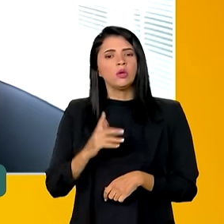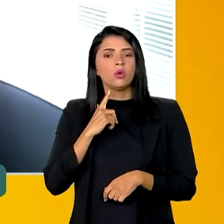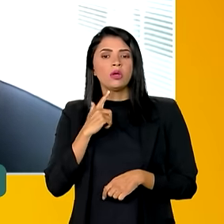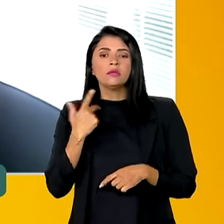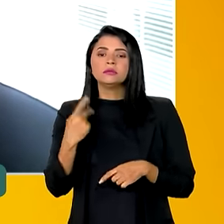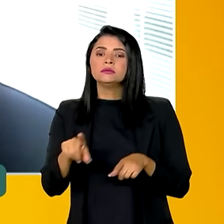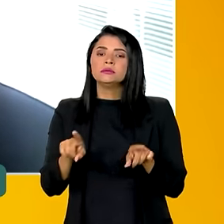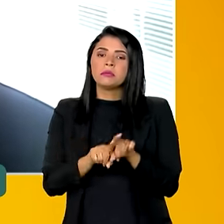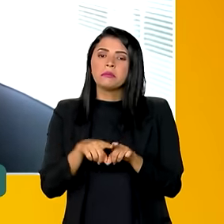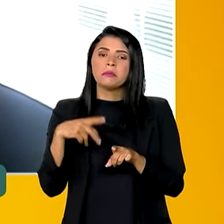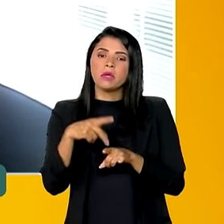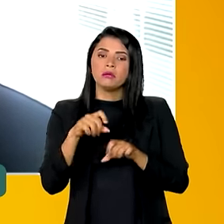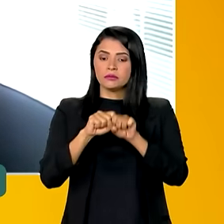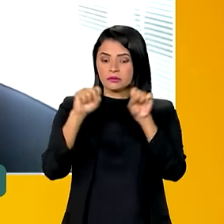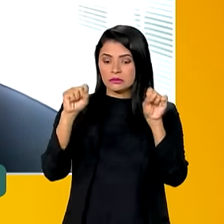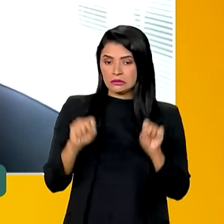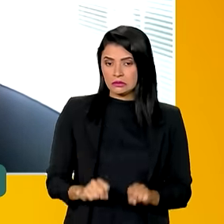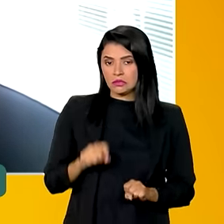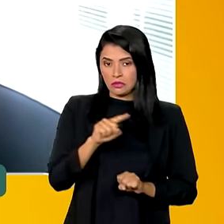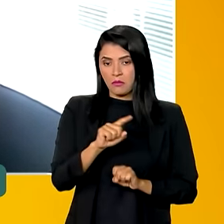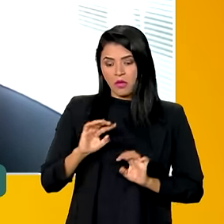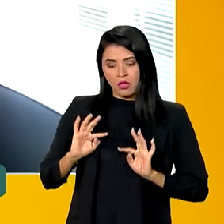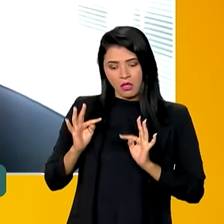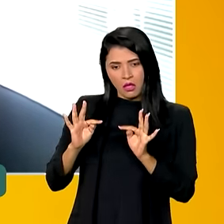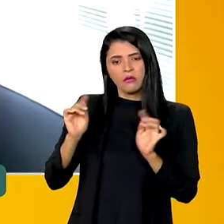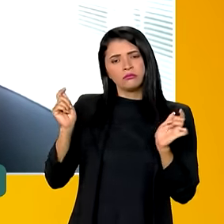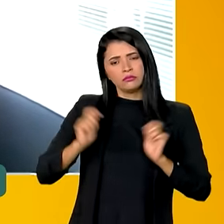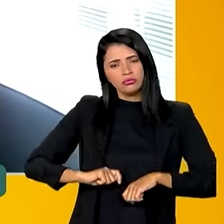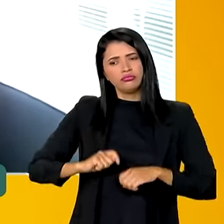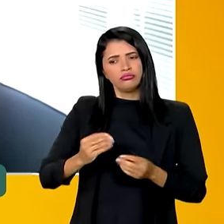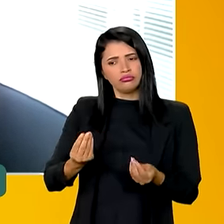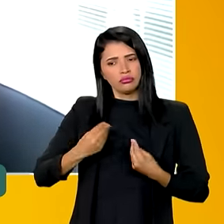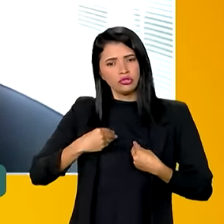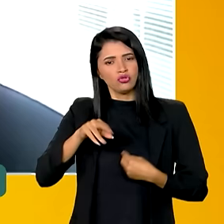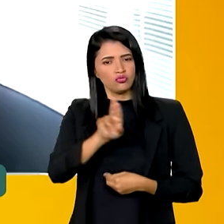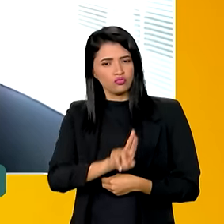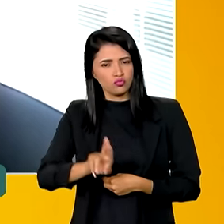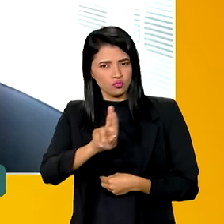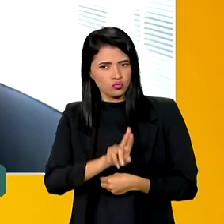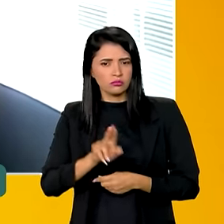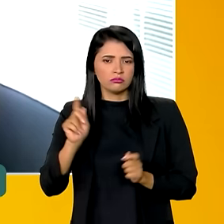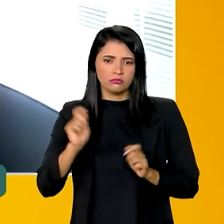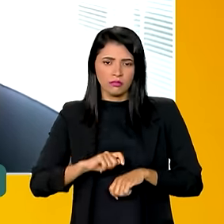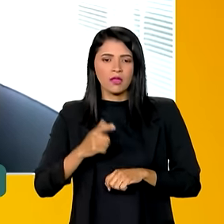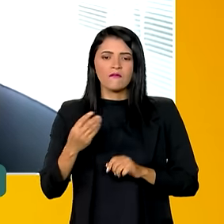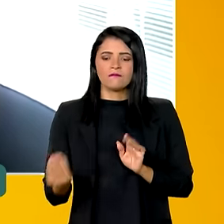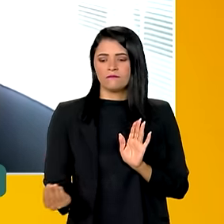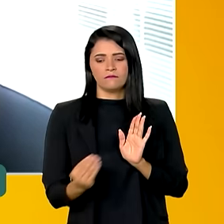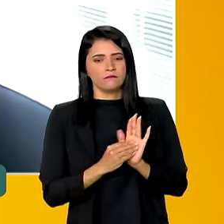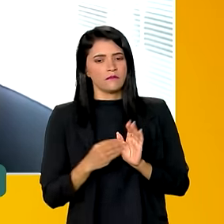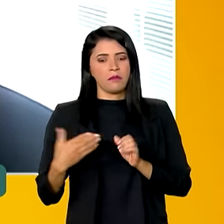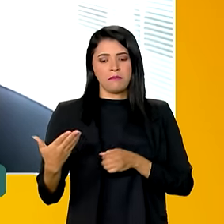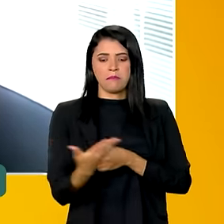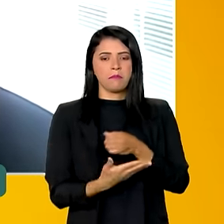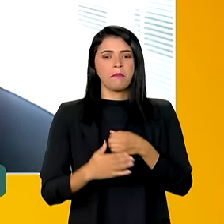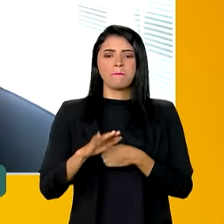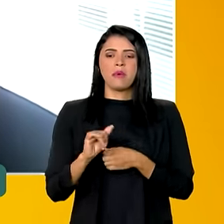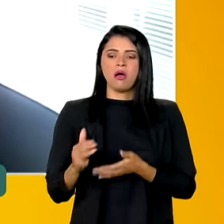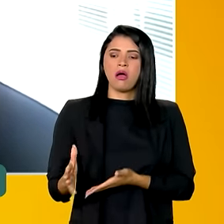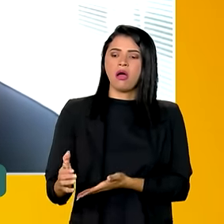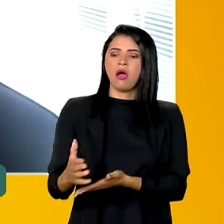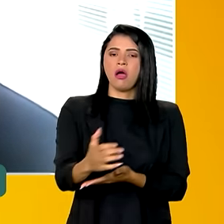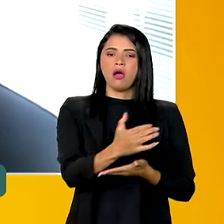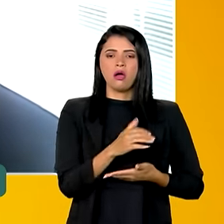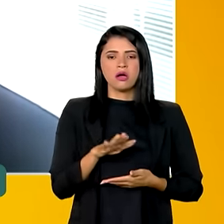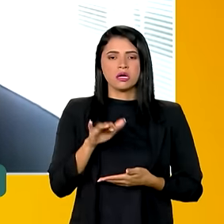através desse sistema que a tecnologia nos permite hoje, isso vai compor uma base de dados para